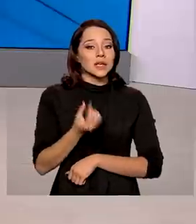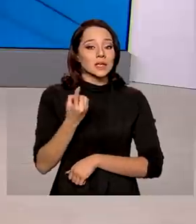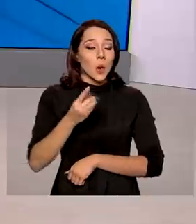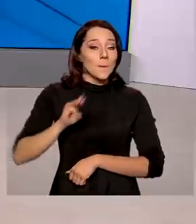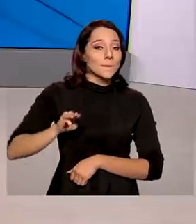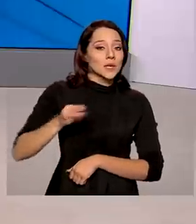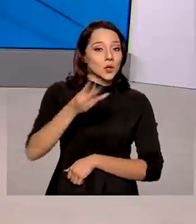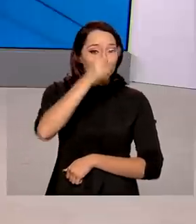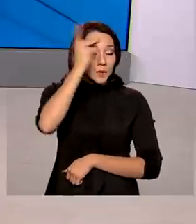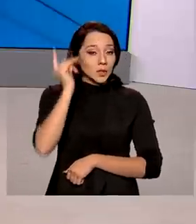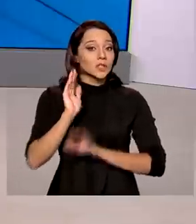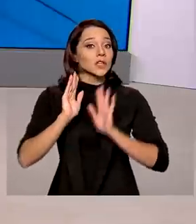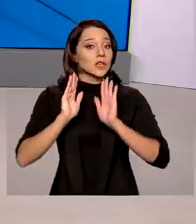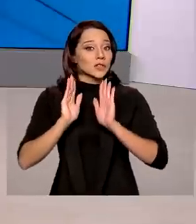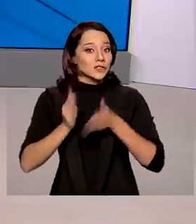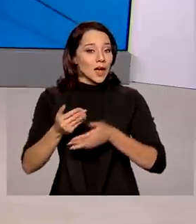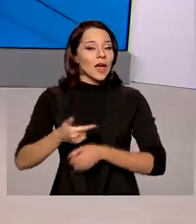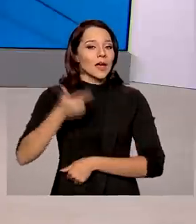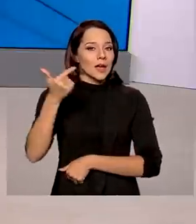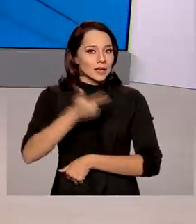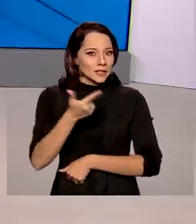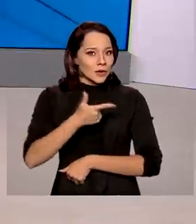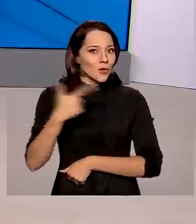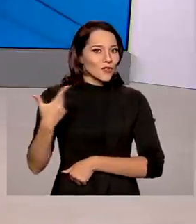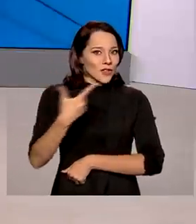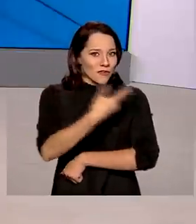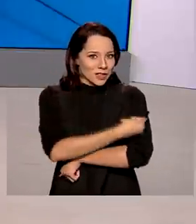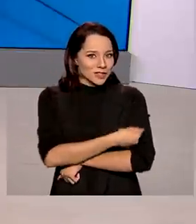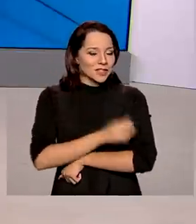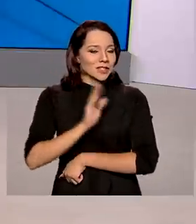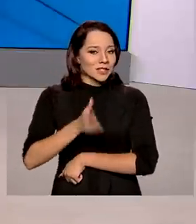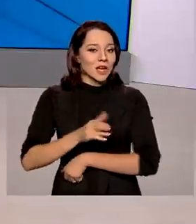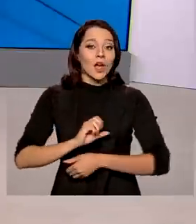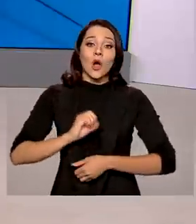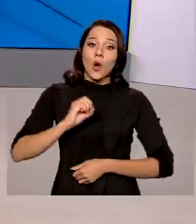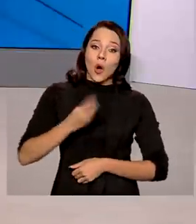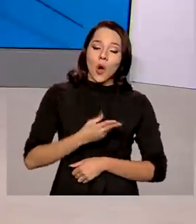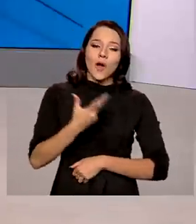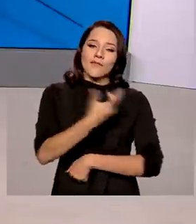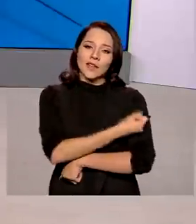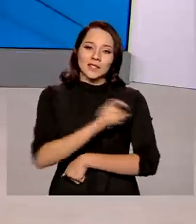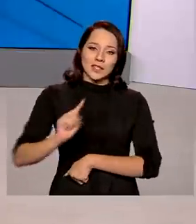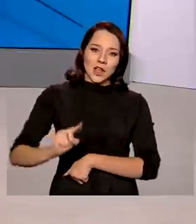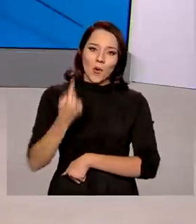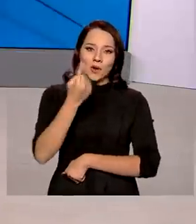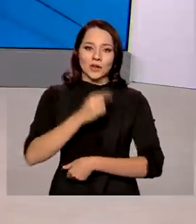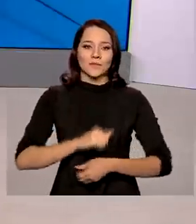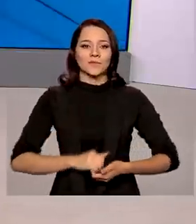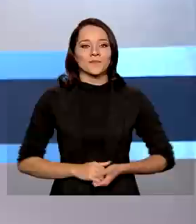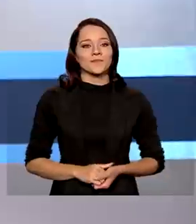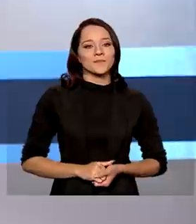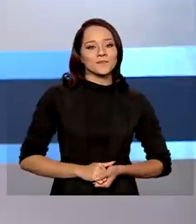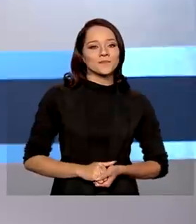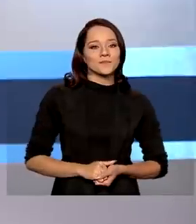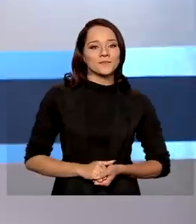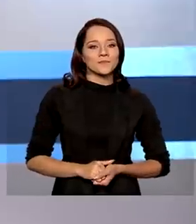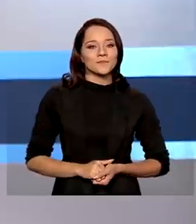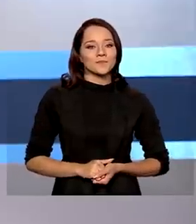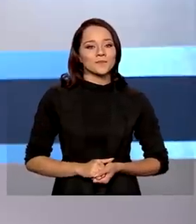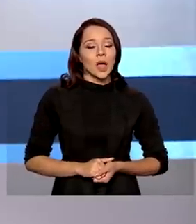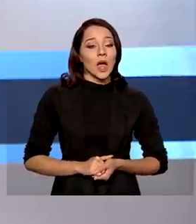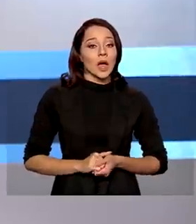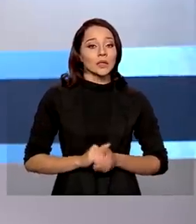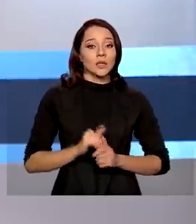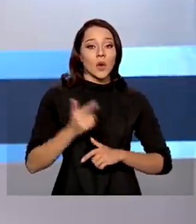milhões de pessoas tomaram aí a segunda dose da vacina ou a vacina de dose única. O